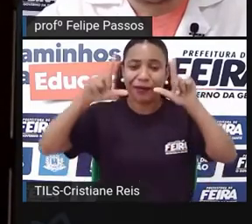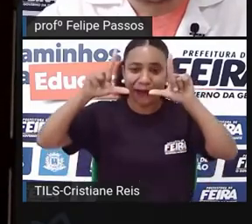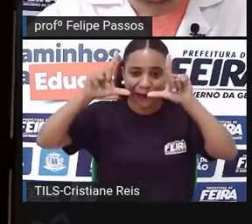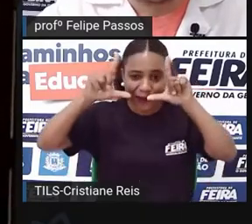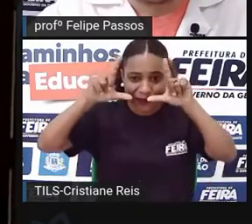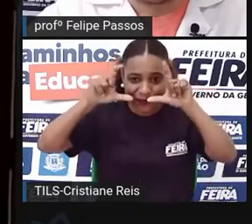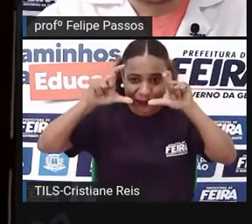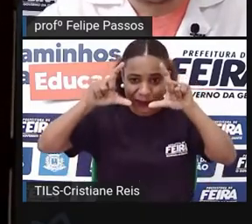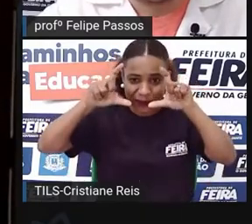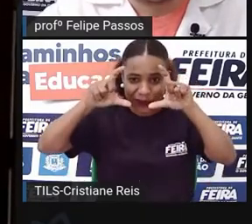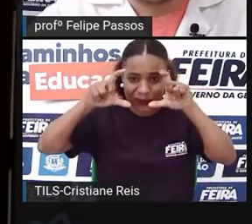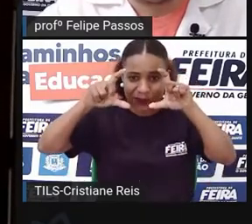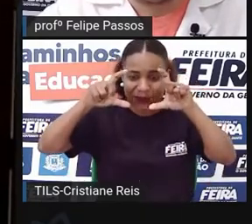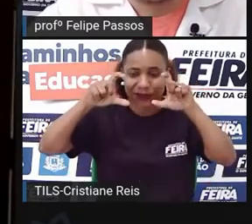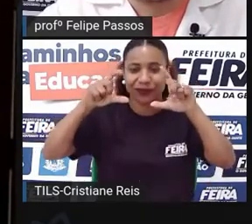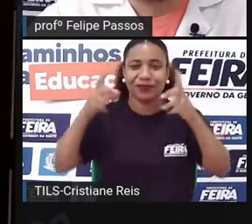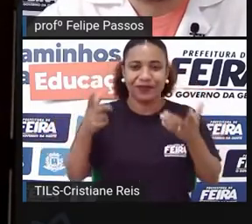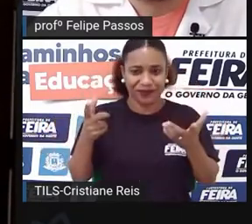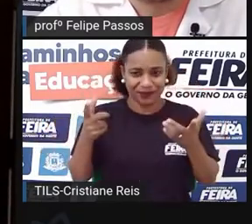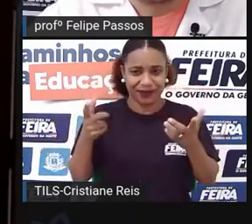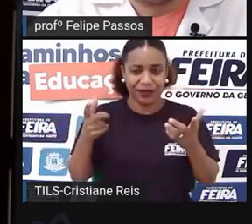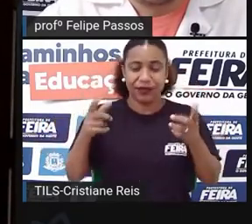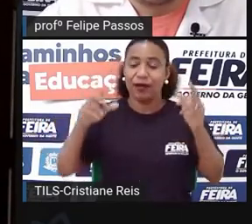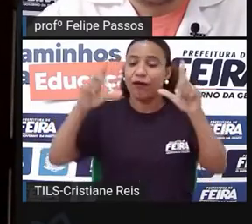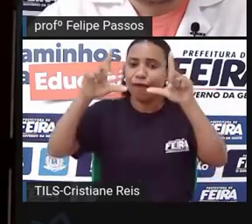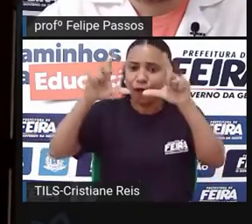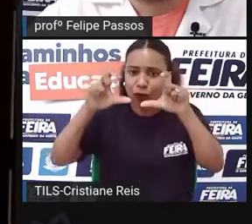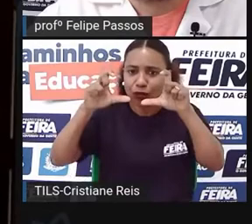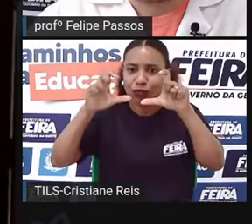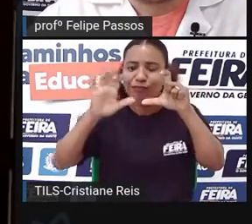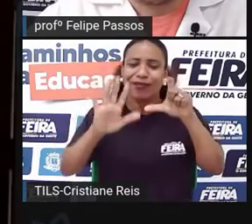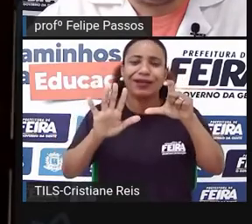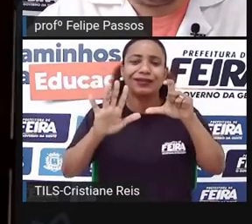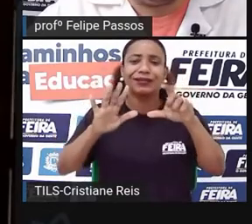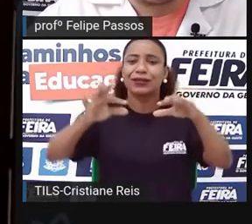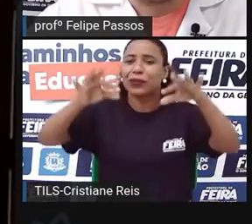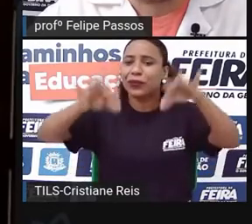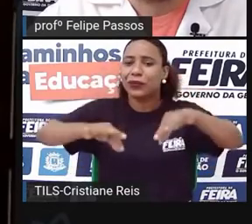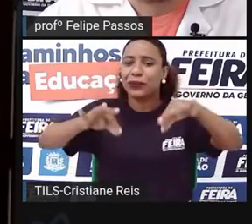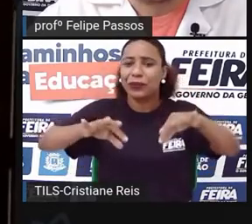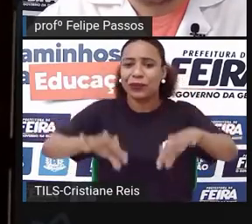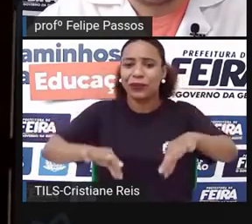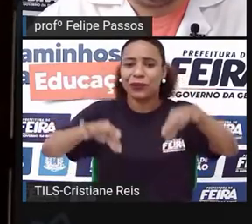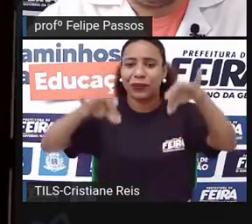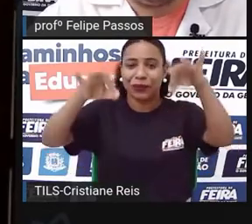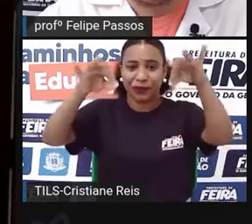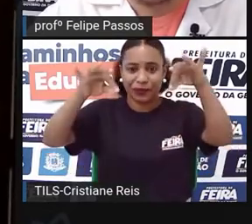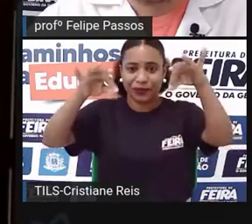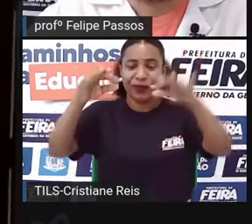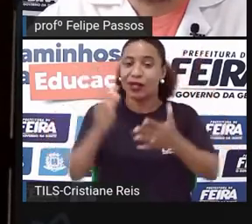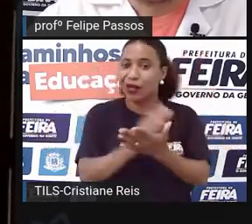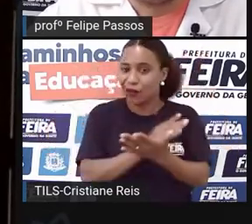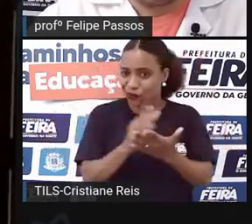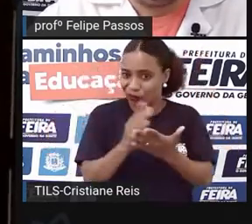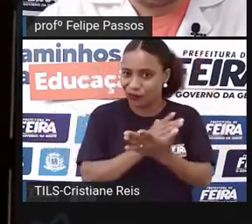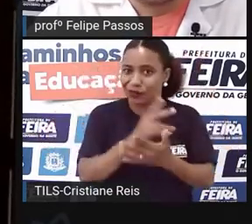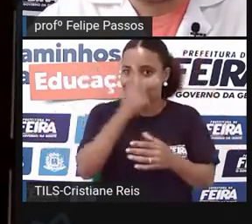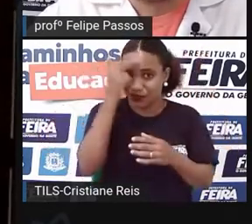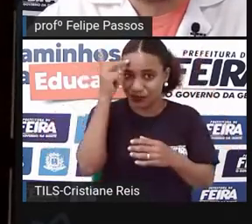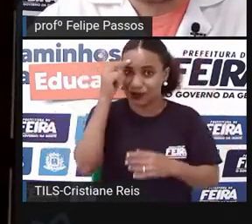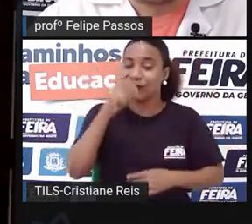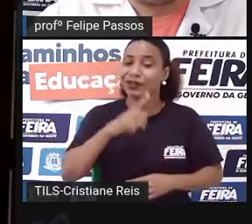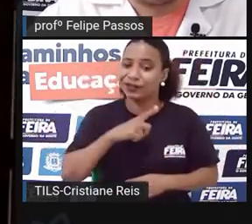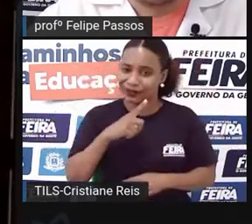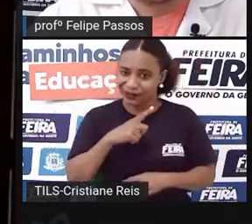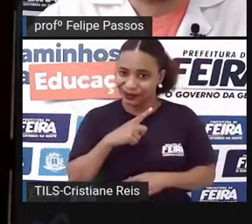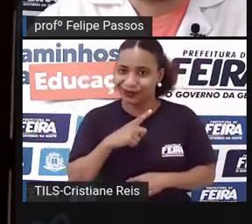provavelmente você não tinha os equipamentos para revelar sua fotografia em casa. Algumas pessoas tinham, outras não. Porque demanda